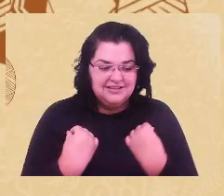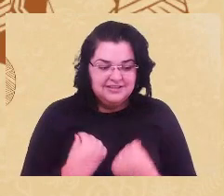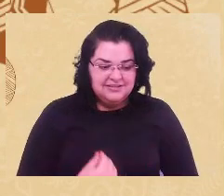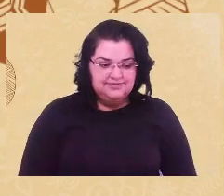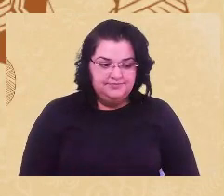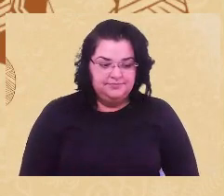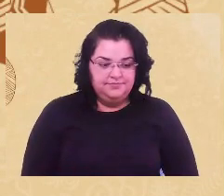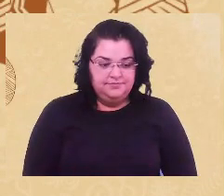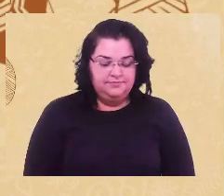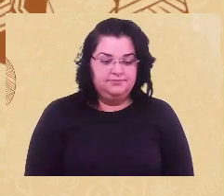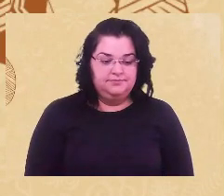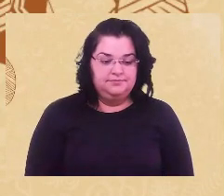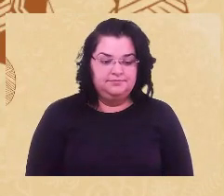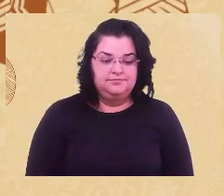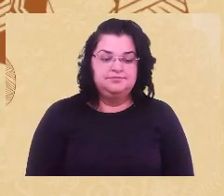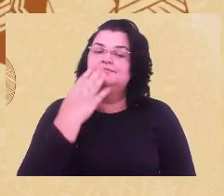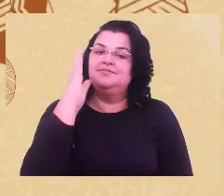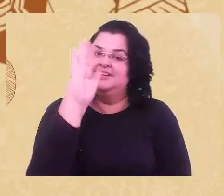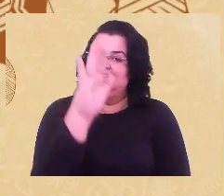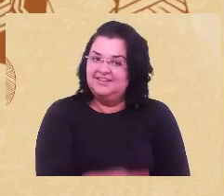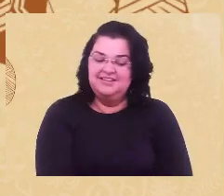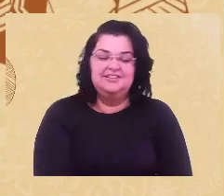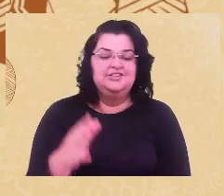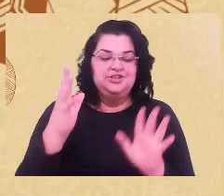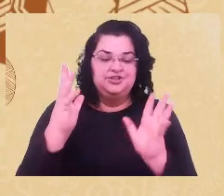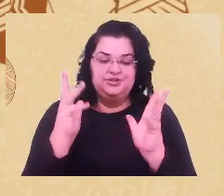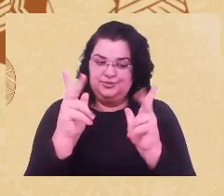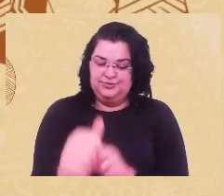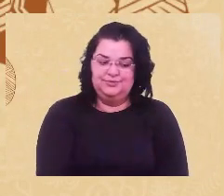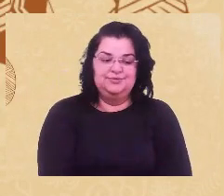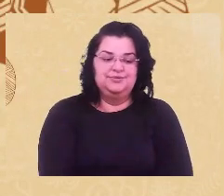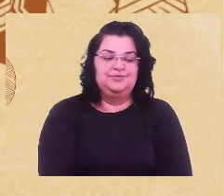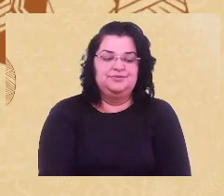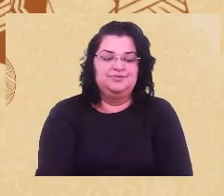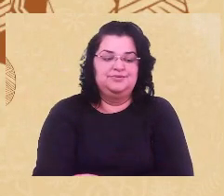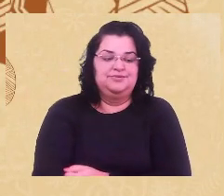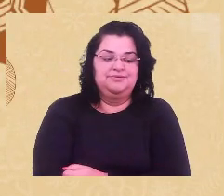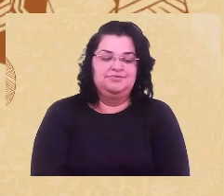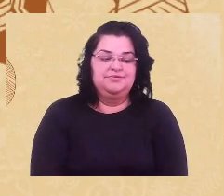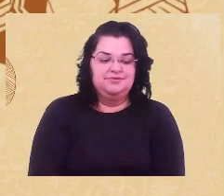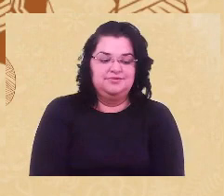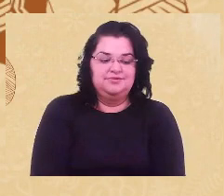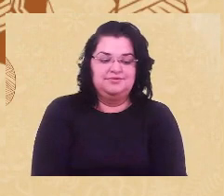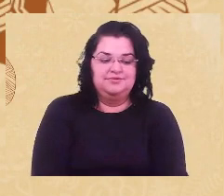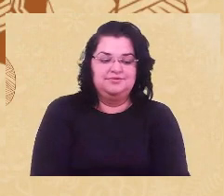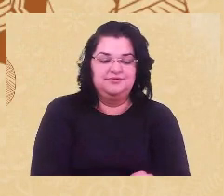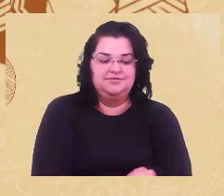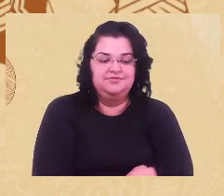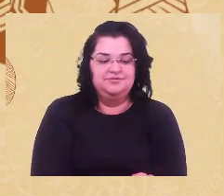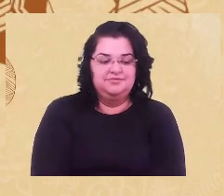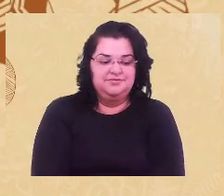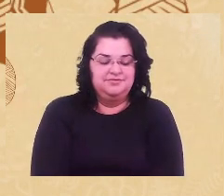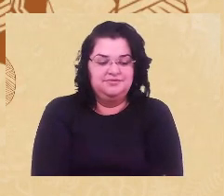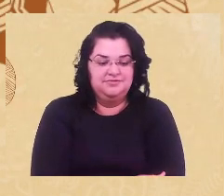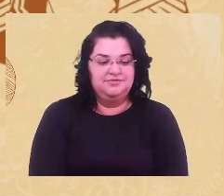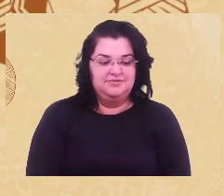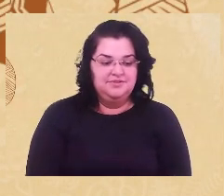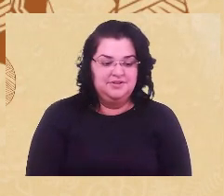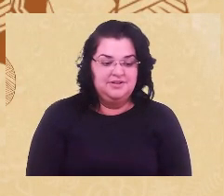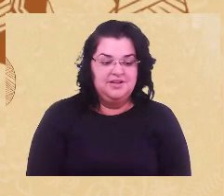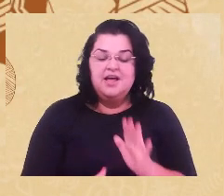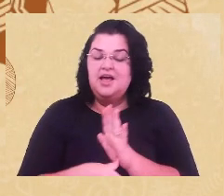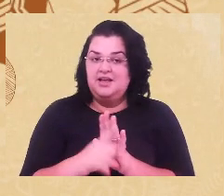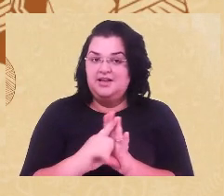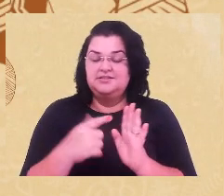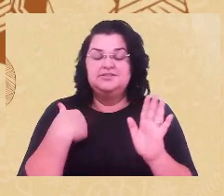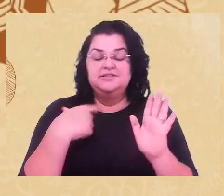Boa tarde, boa tarde a todas, todos, todos. Antes mesmo de me descrever,